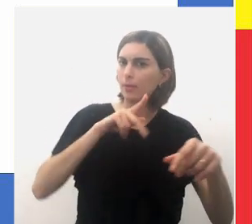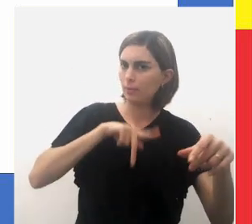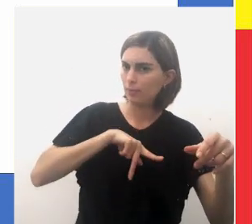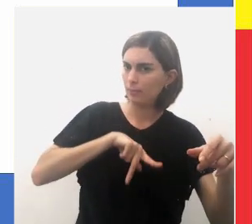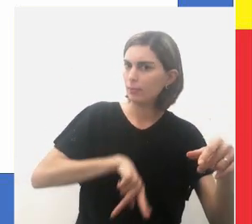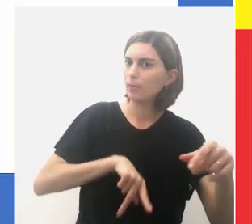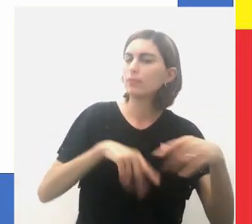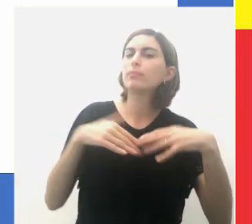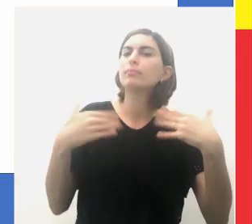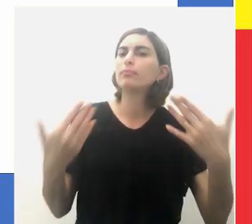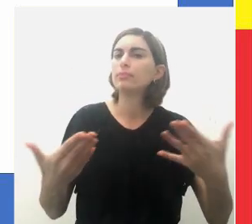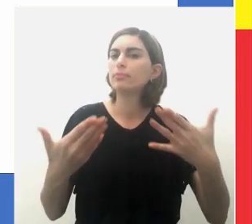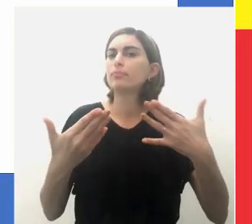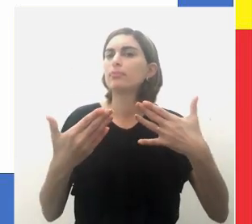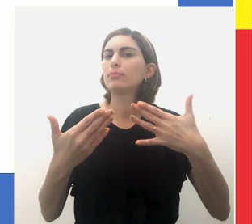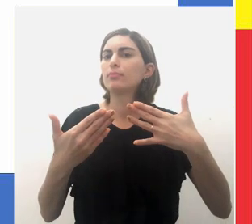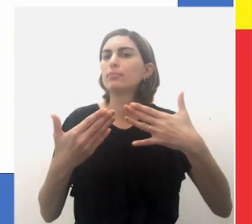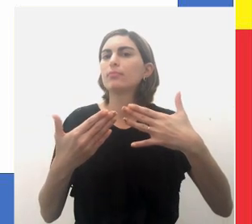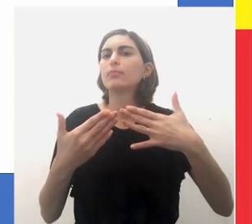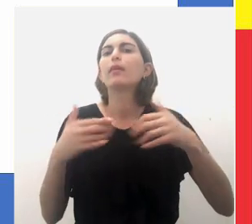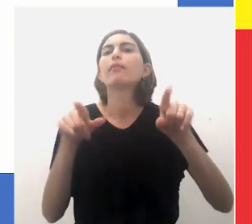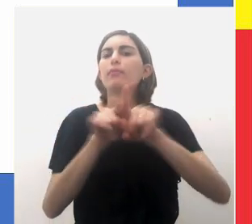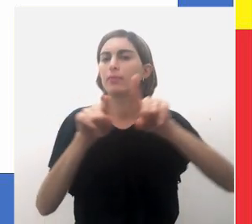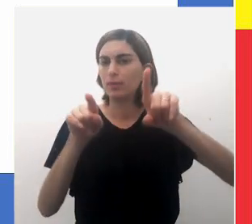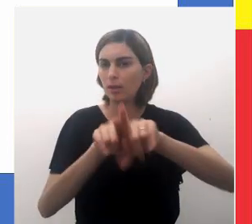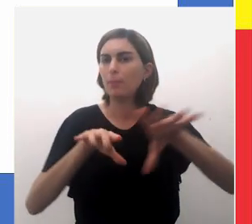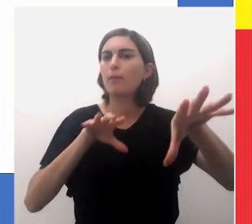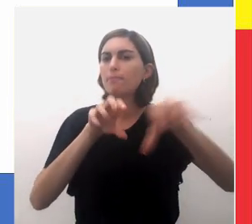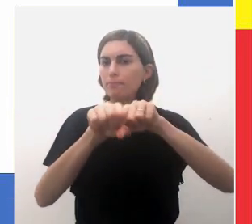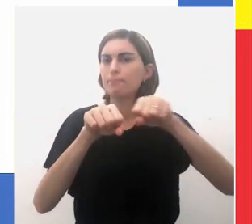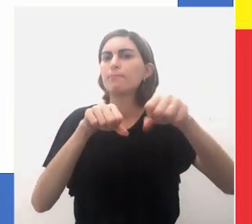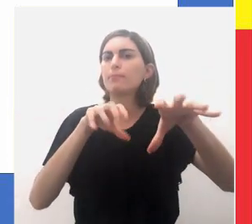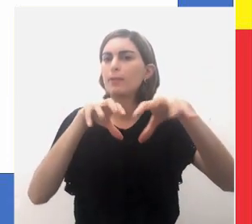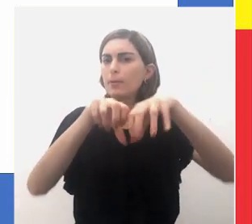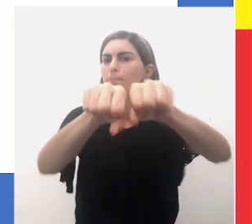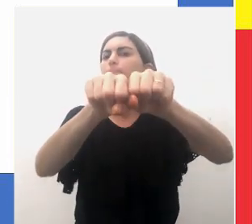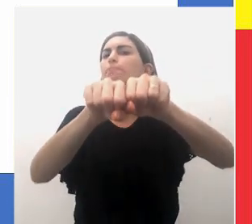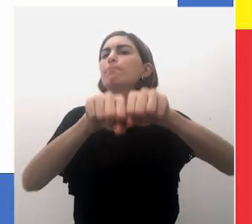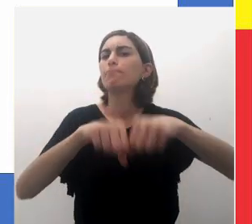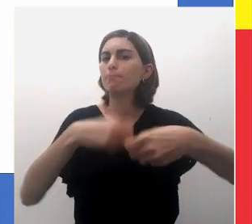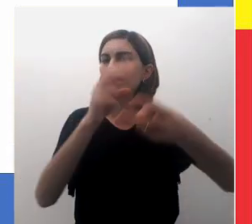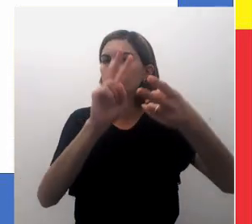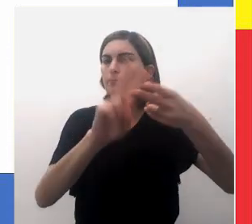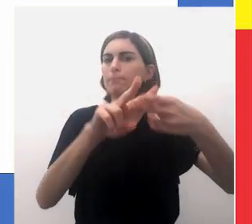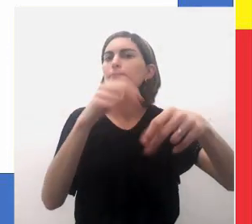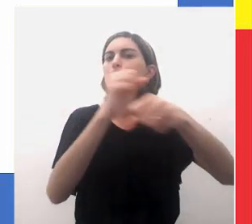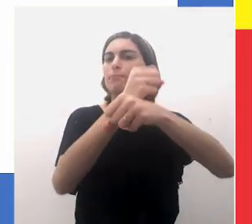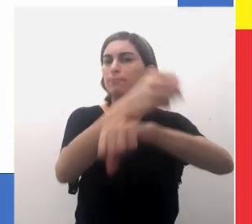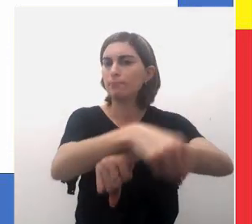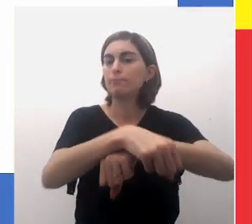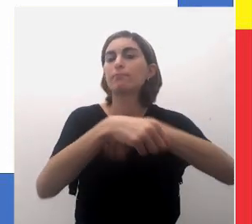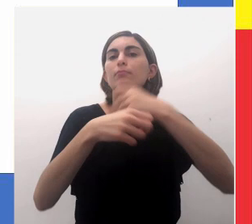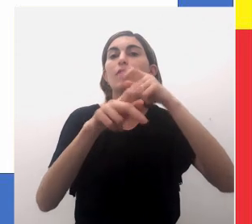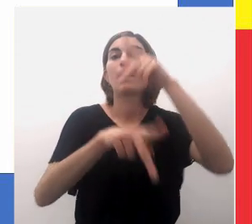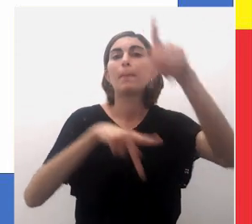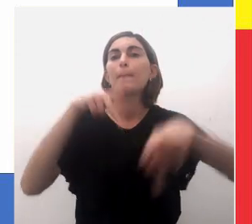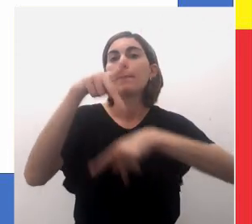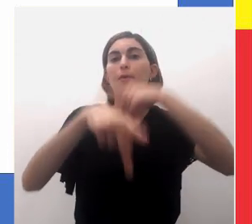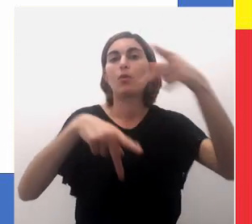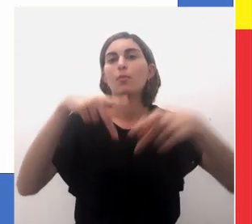dos portugueses, estavam aliados aos portugueses, também foram escravizados. Predominando que a população